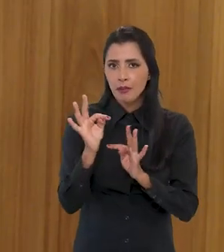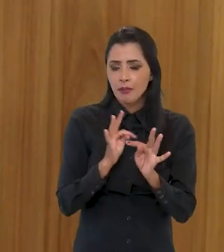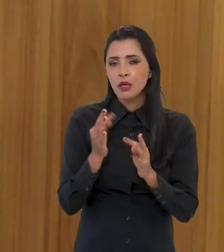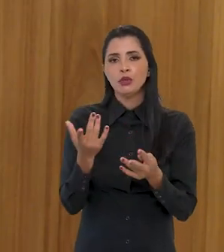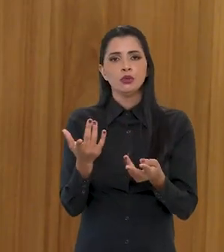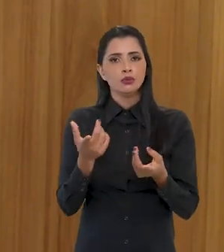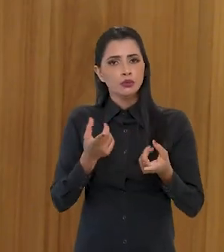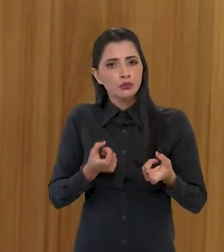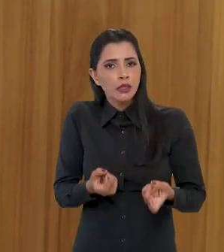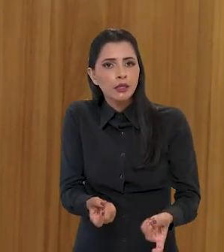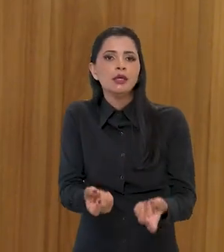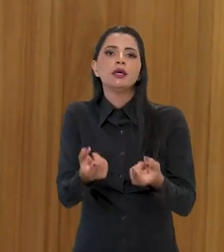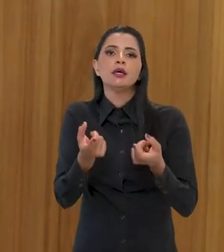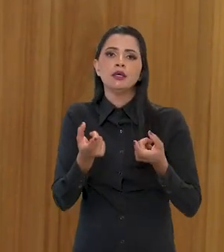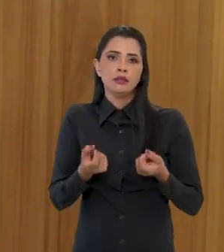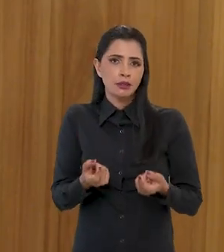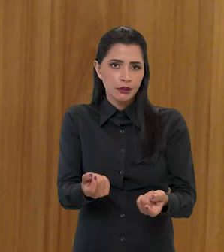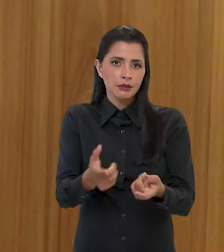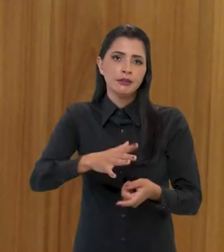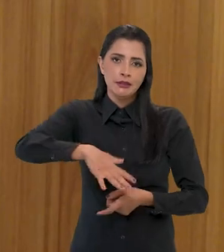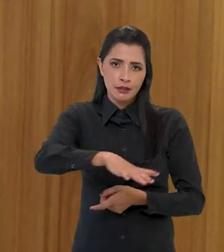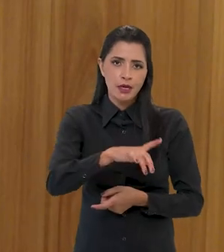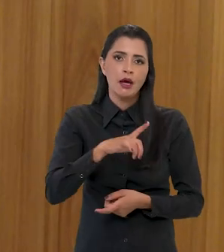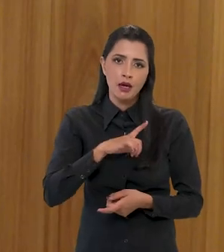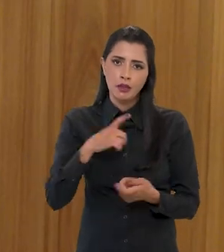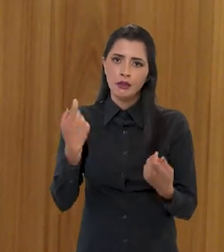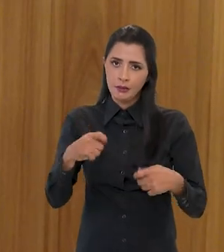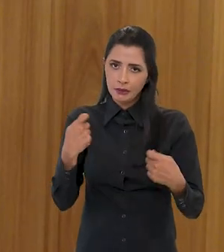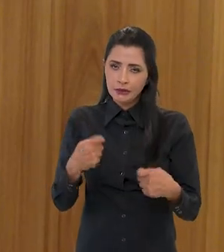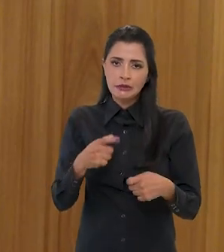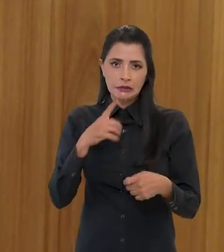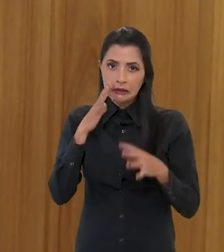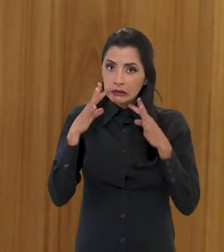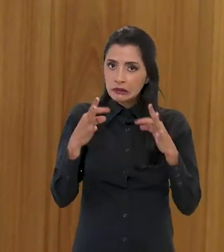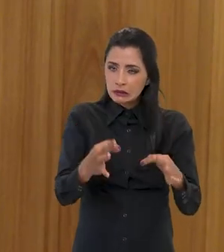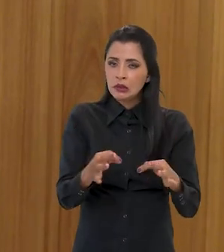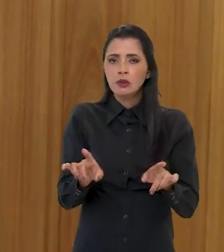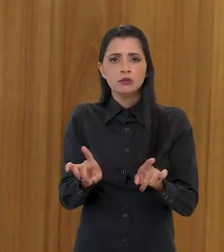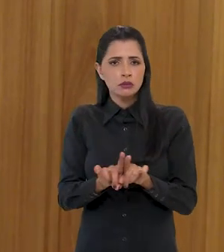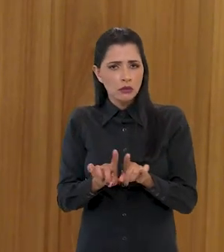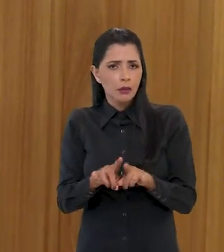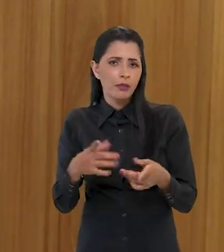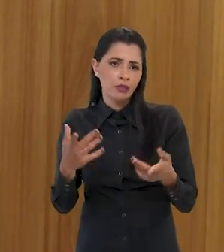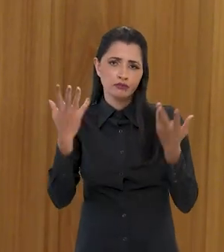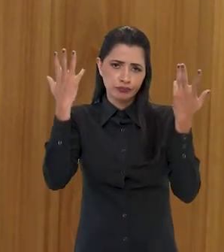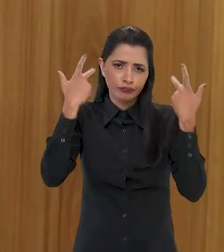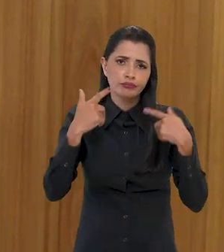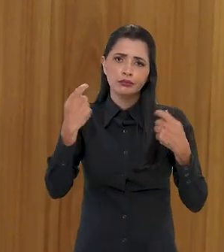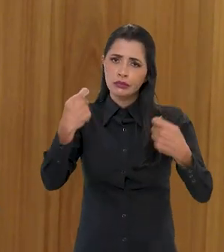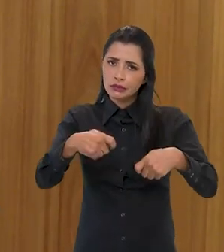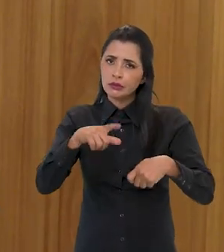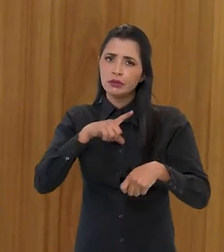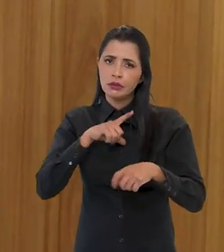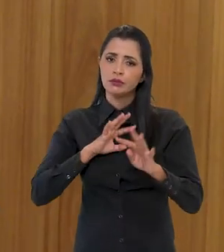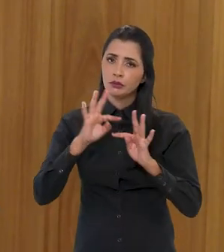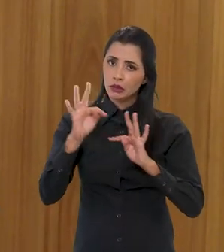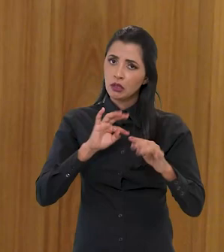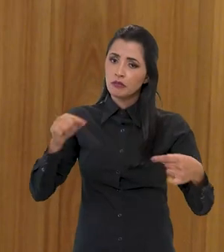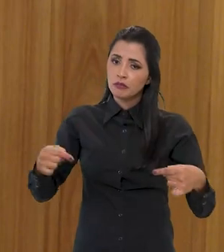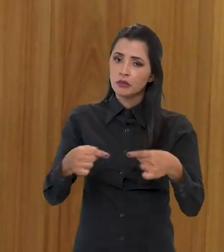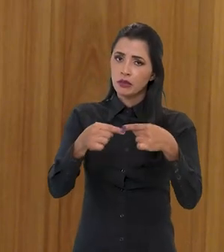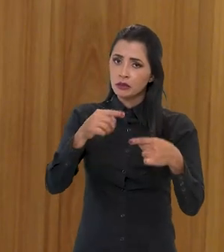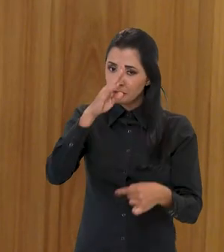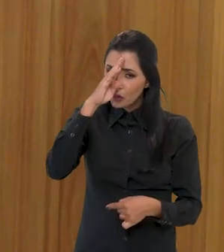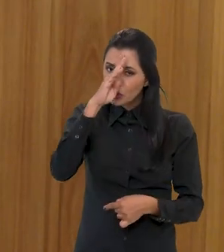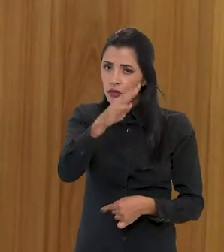das cirurgias voltadas para a área do câncer, da oncologia. Então, naturalmente, tem que ter um